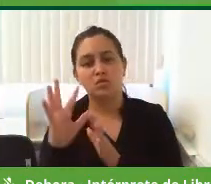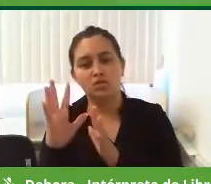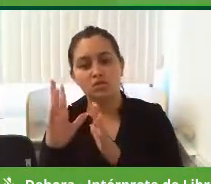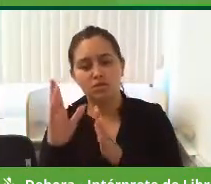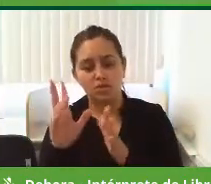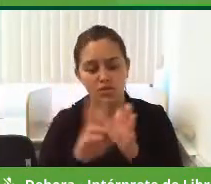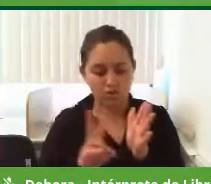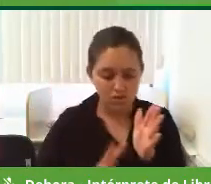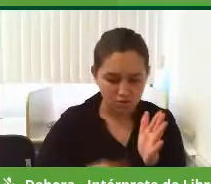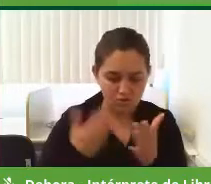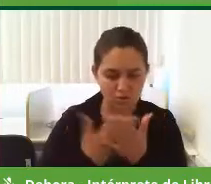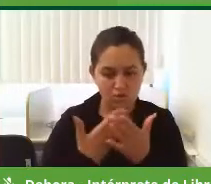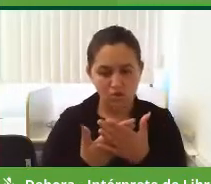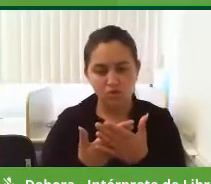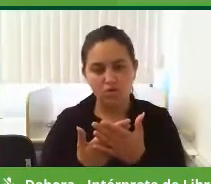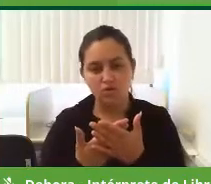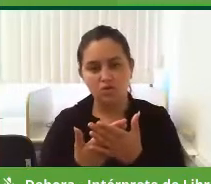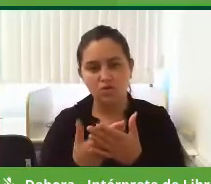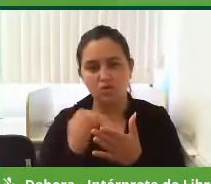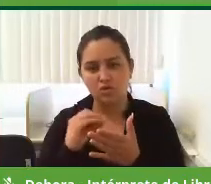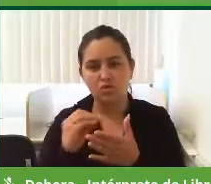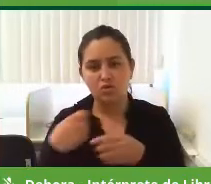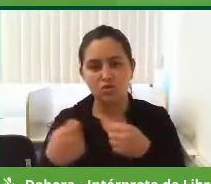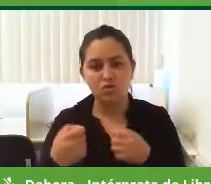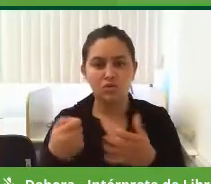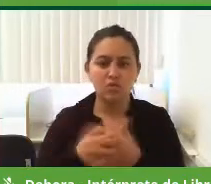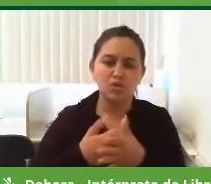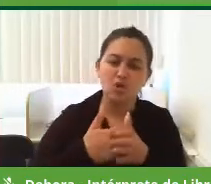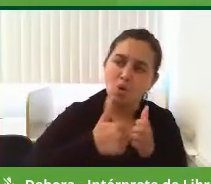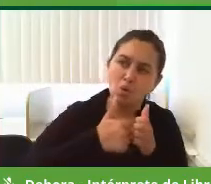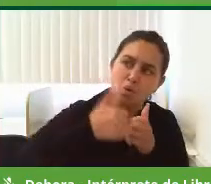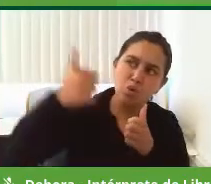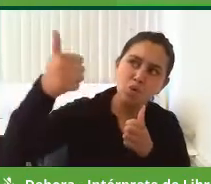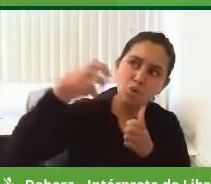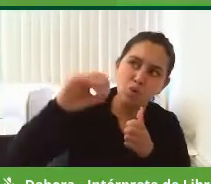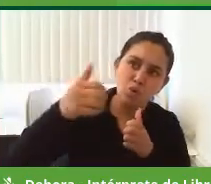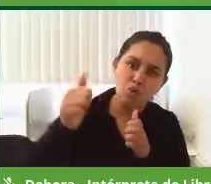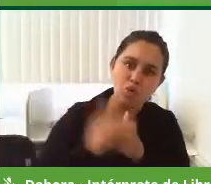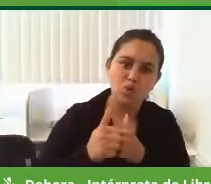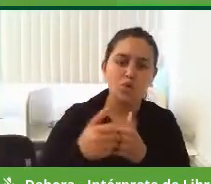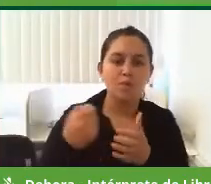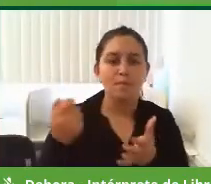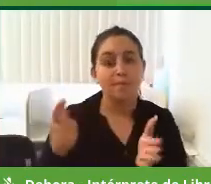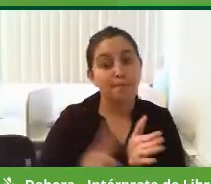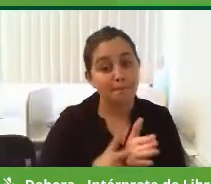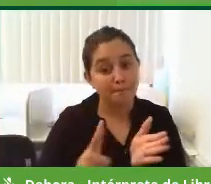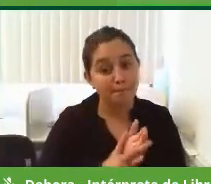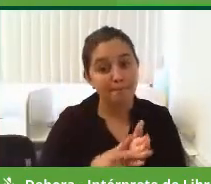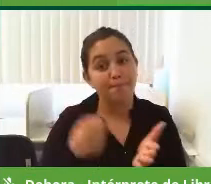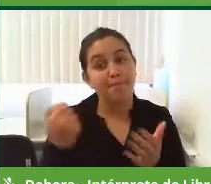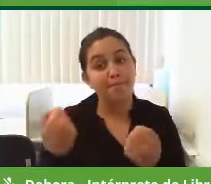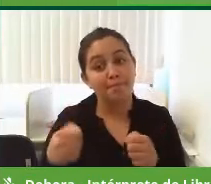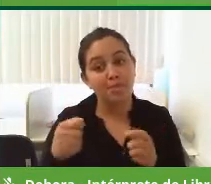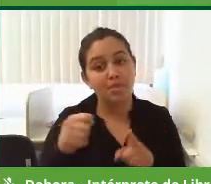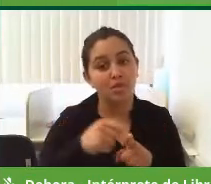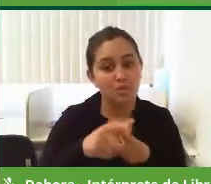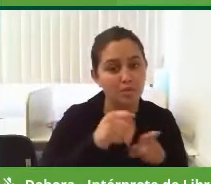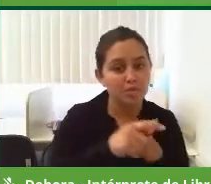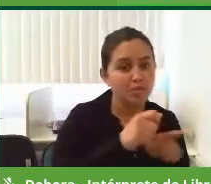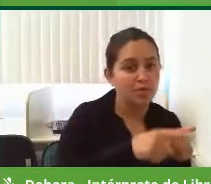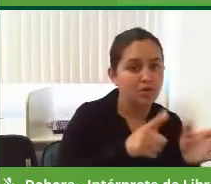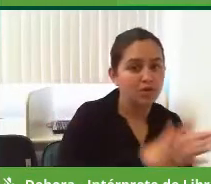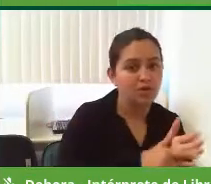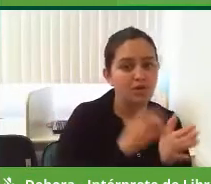o análise das dívidas de médio e longo prazo, da folha de pagamento, né, para não ultrapassar